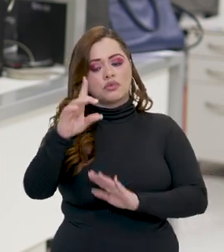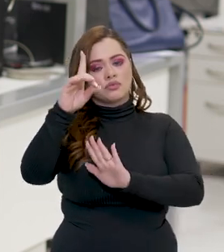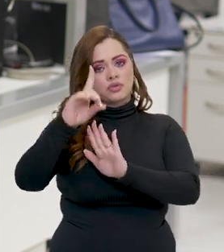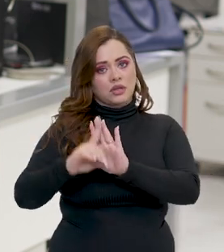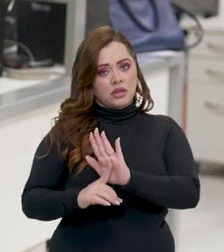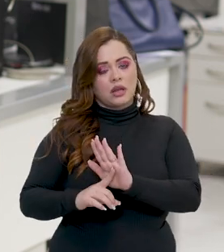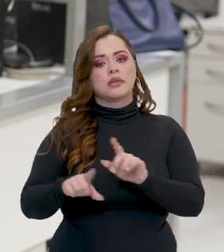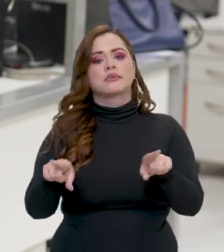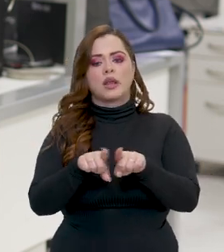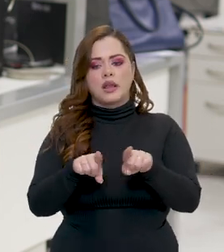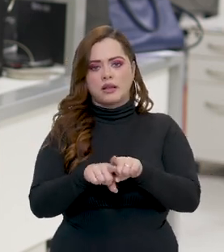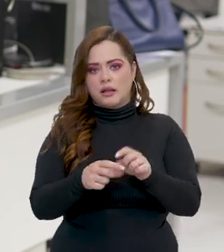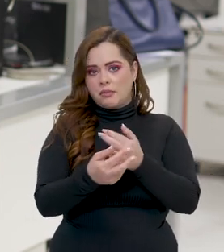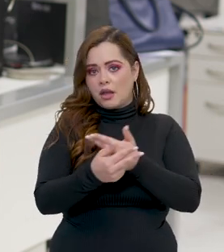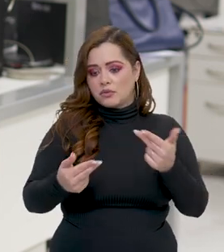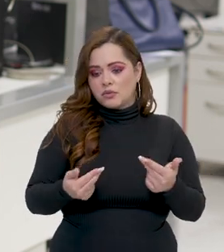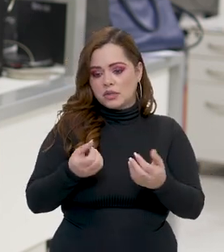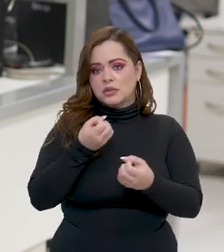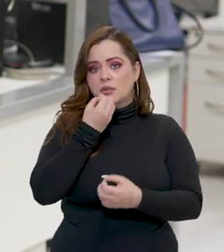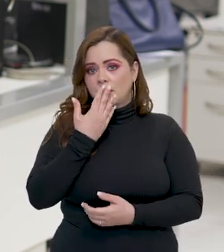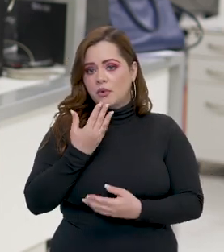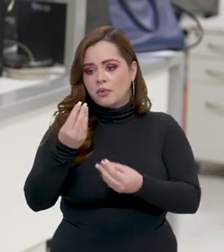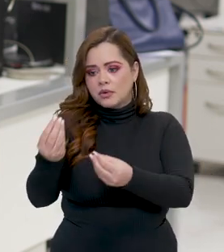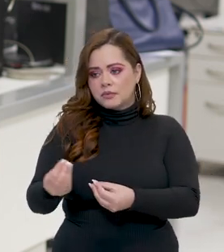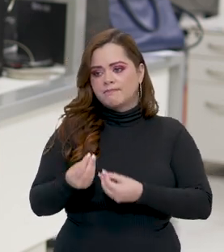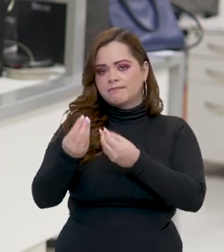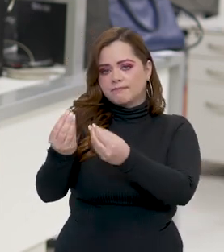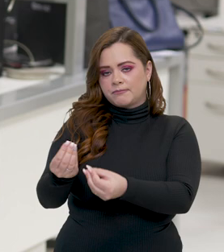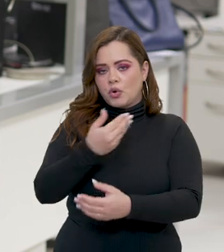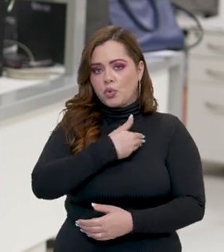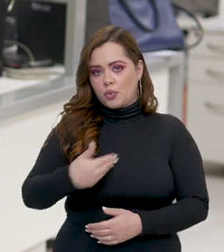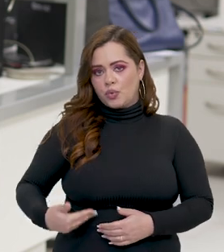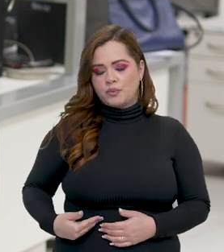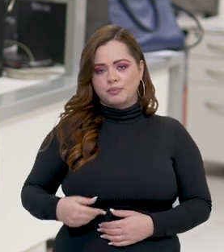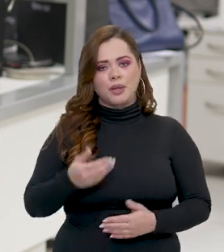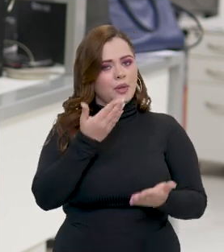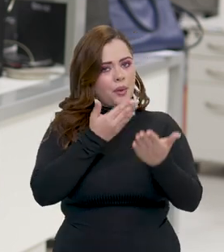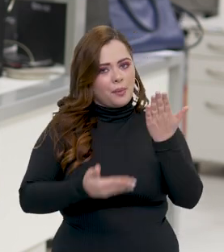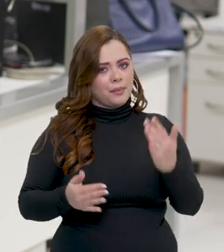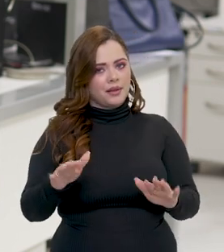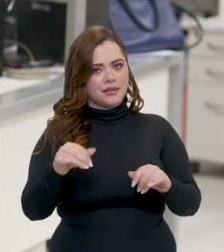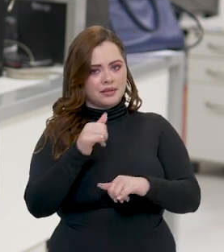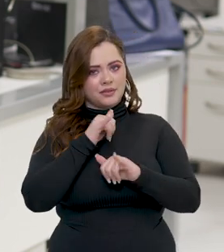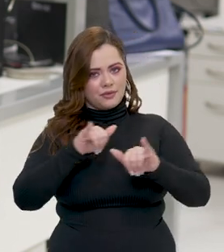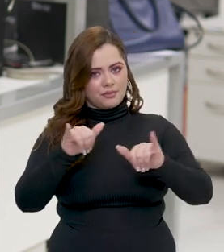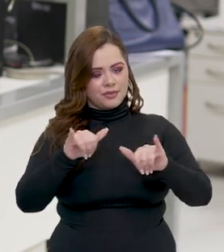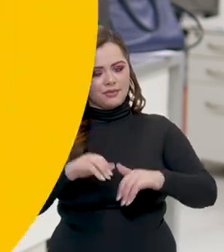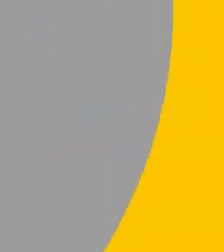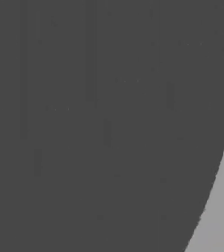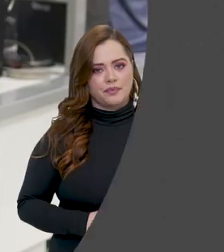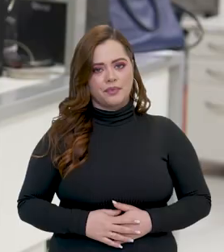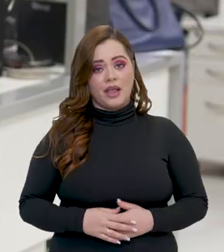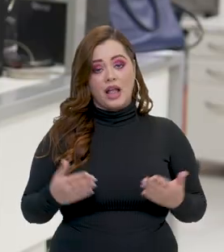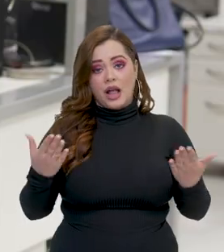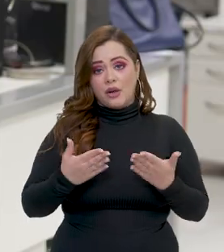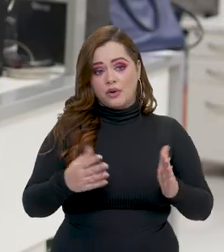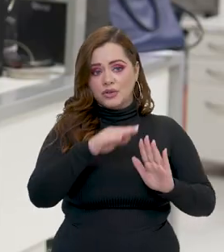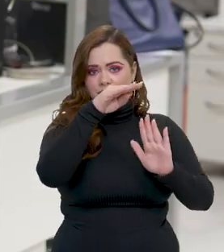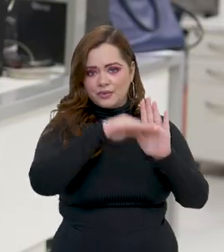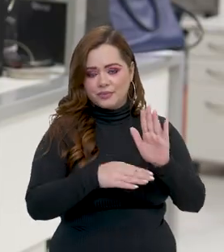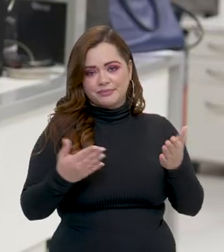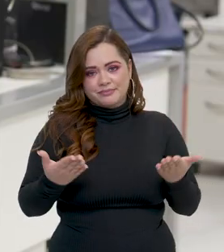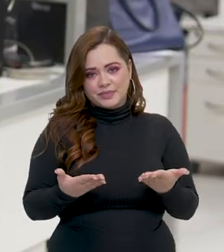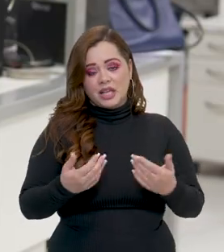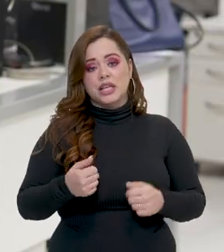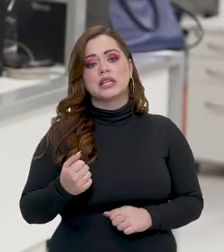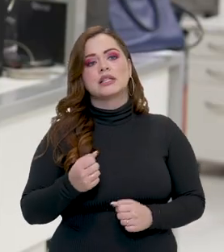informar sobre os seus direitos e também os benefícios que o governo federal te oferece. Não perca essas novidades. E o Ponto GOV